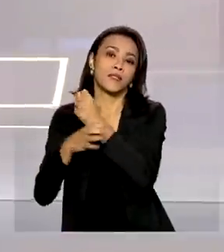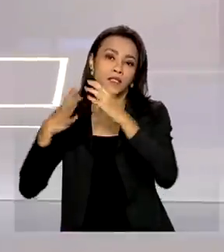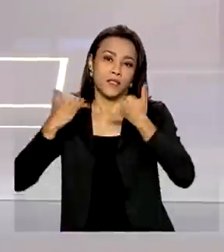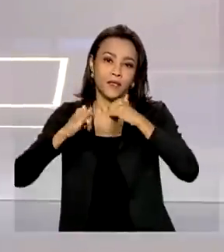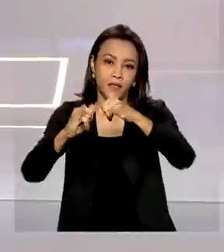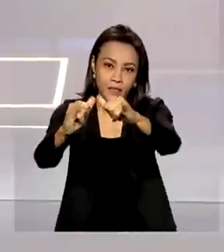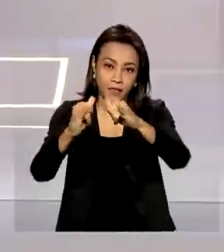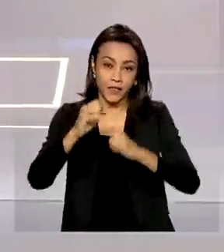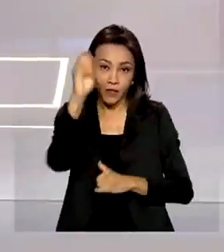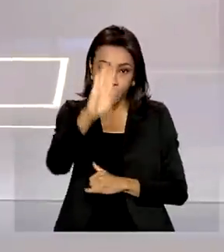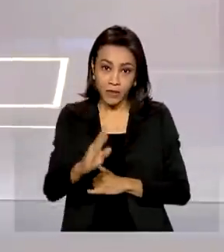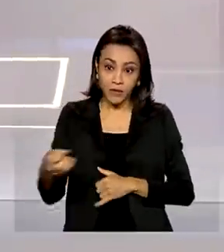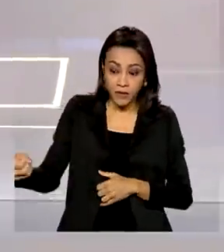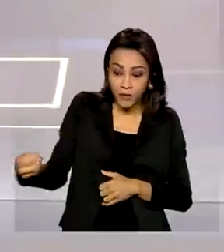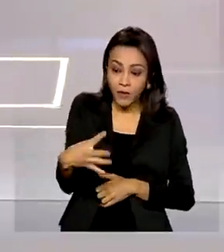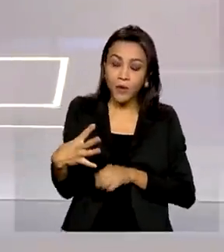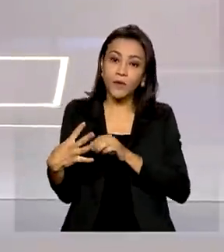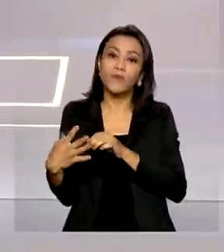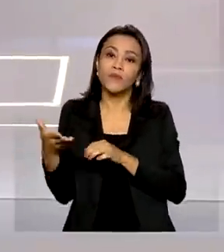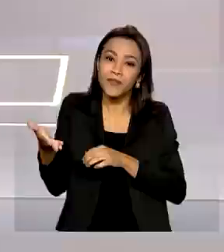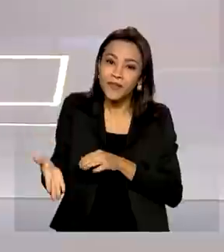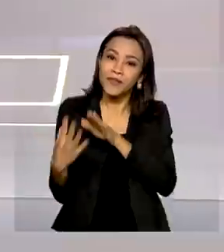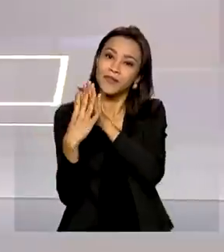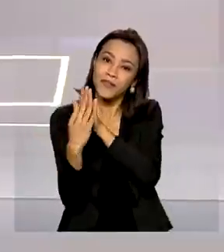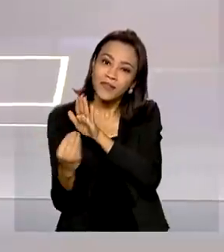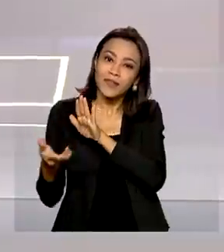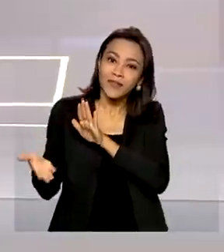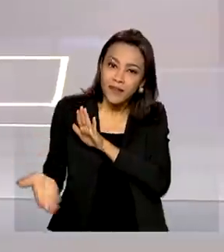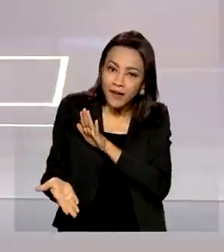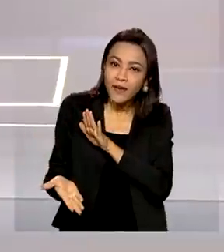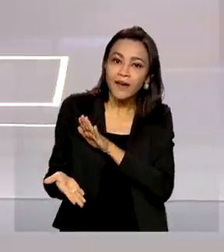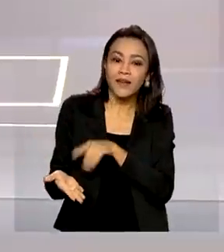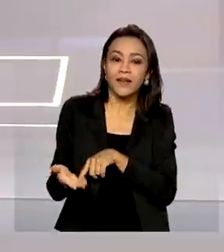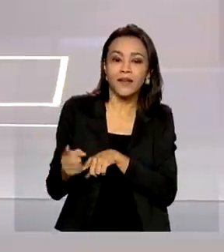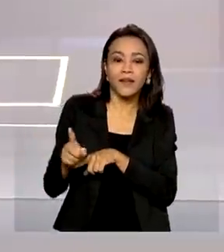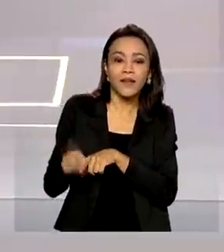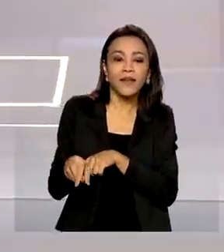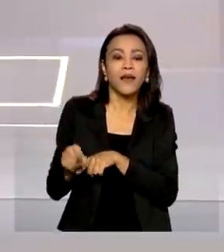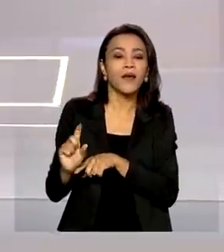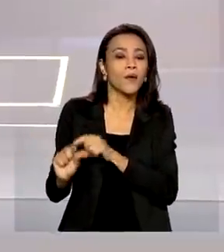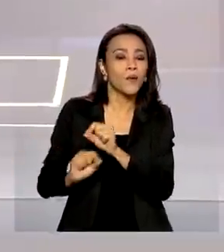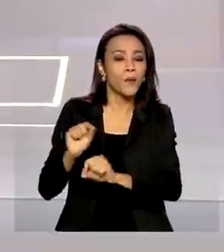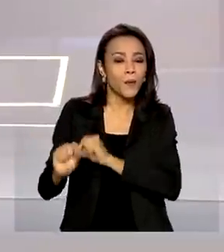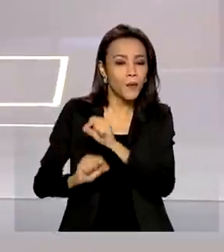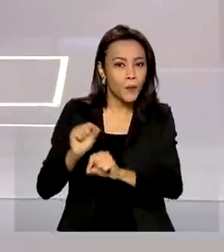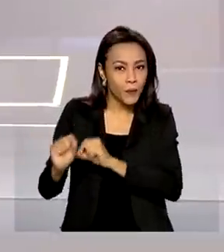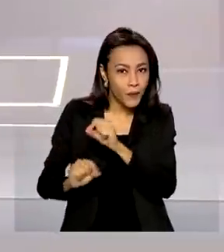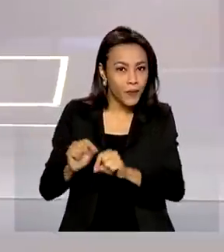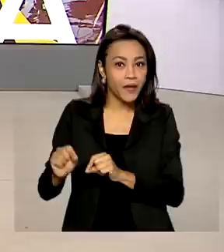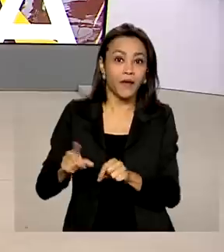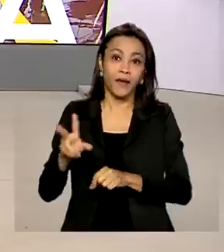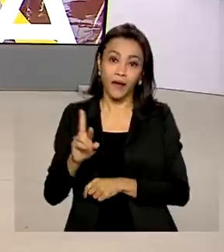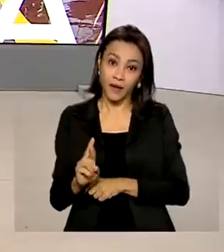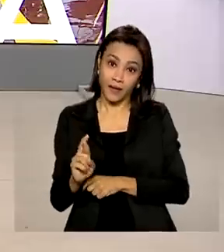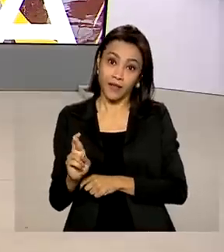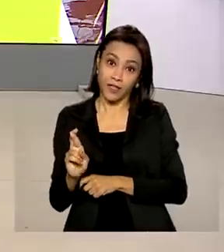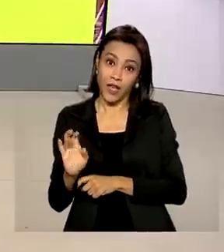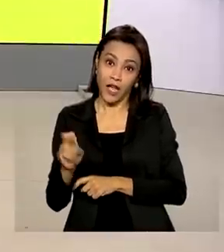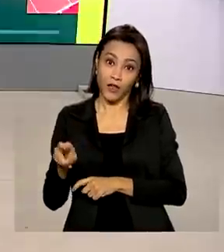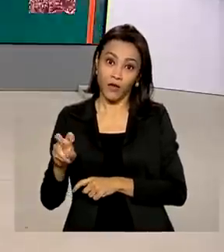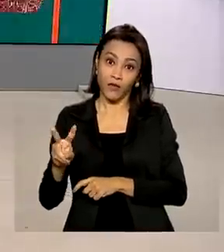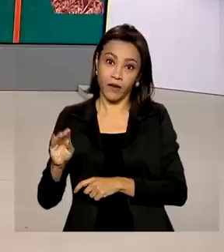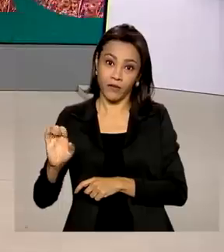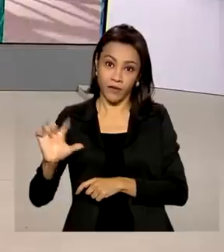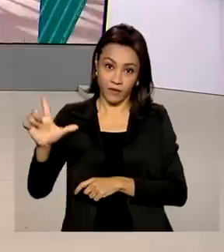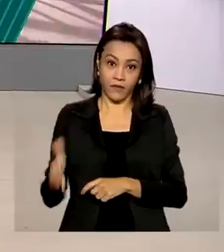nessa nova dimensão que é a dimensão renovável. E